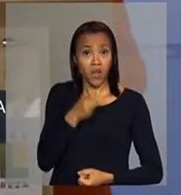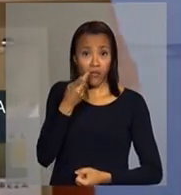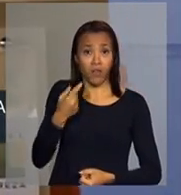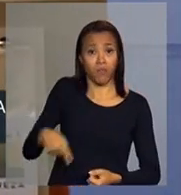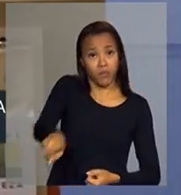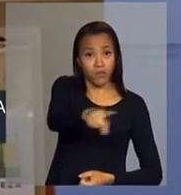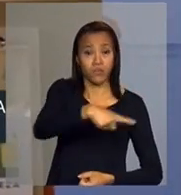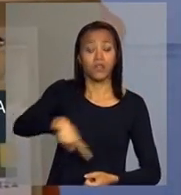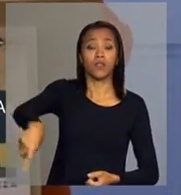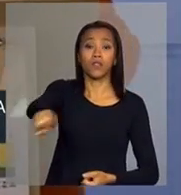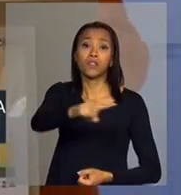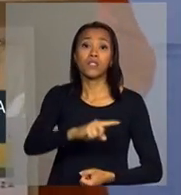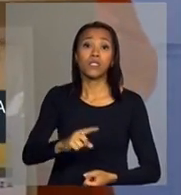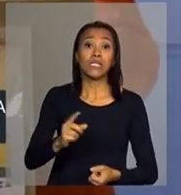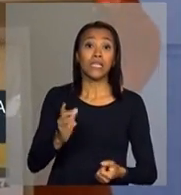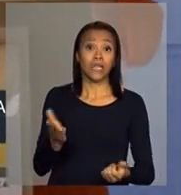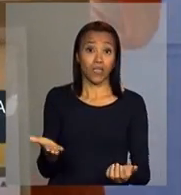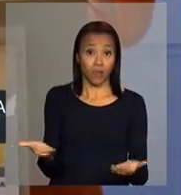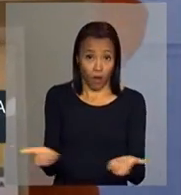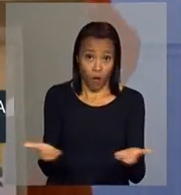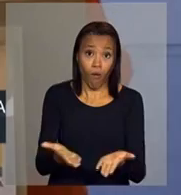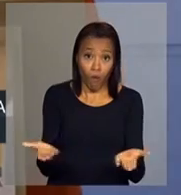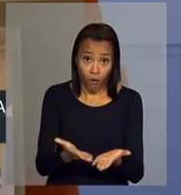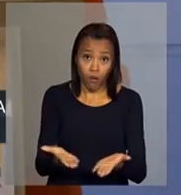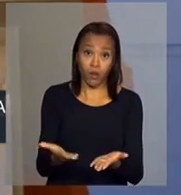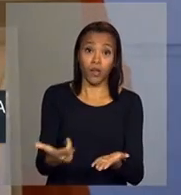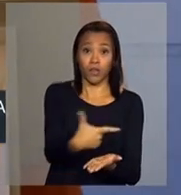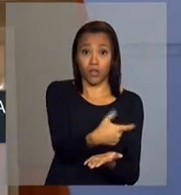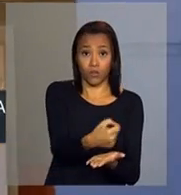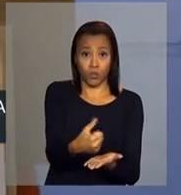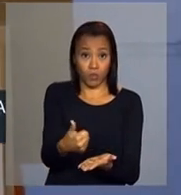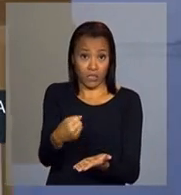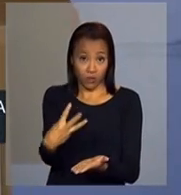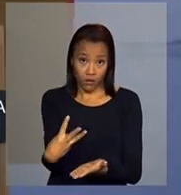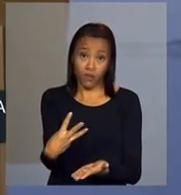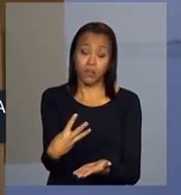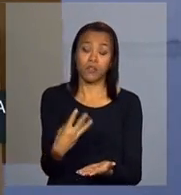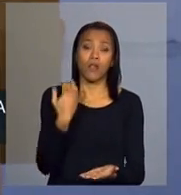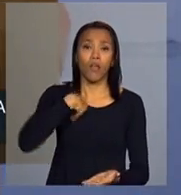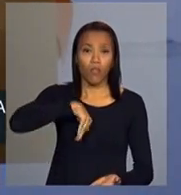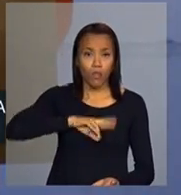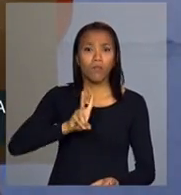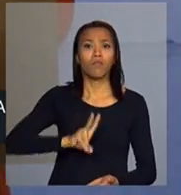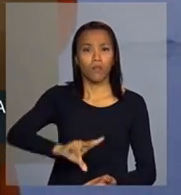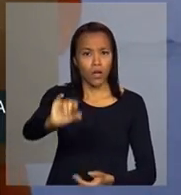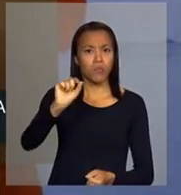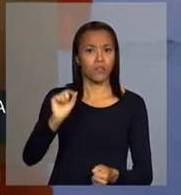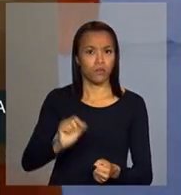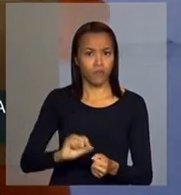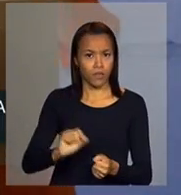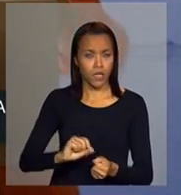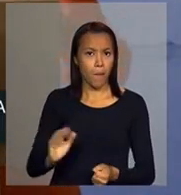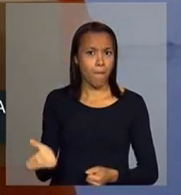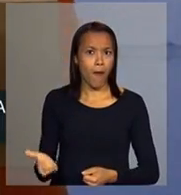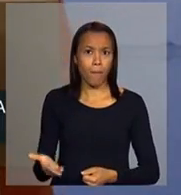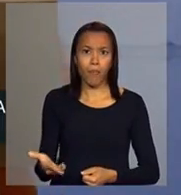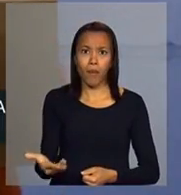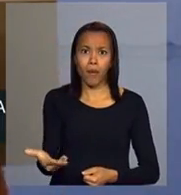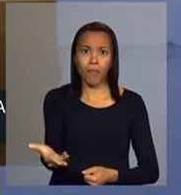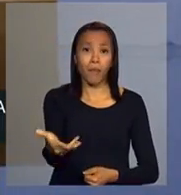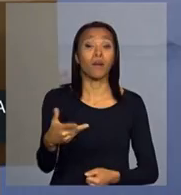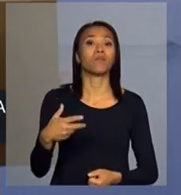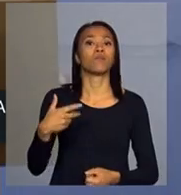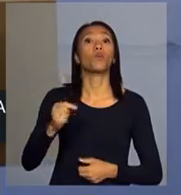vocês que agora, em 2013, nós vamos acelerar ainda mais essa